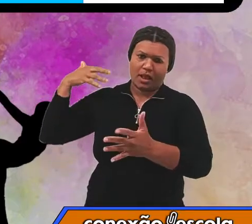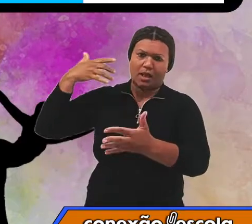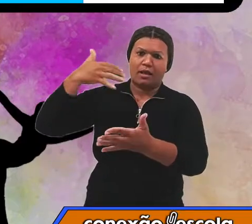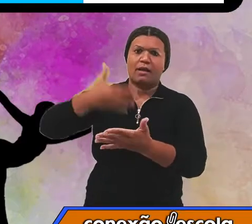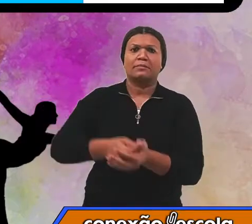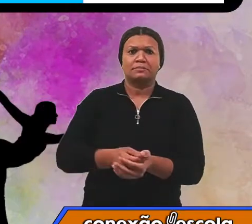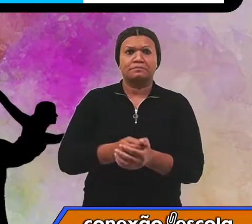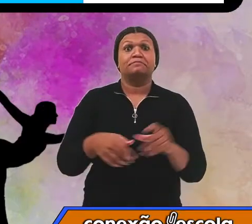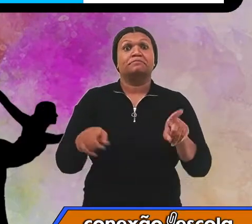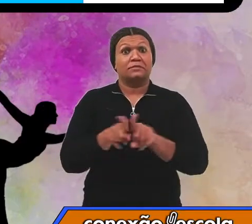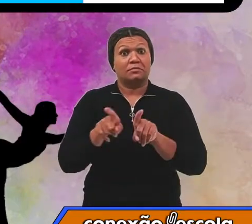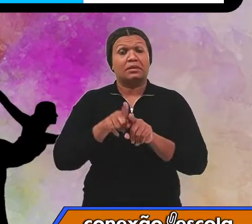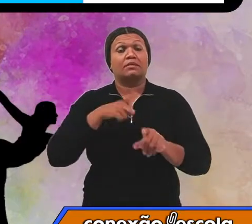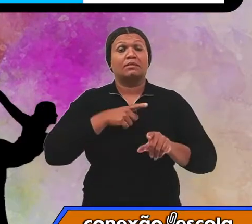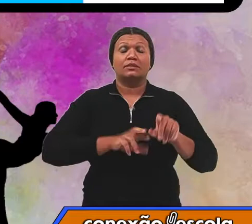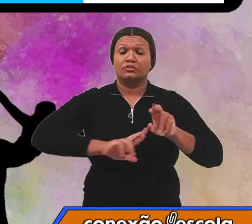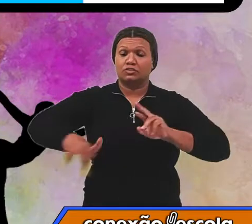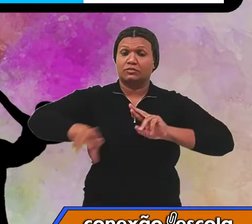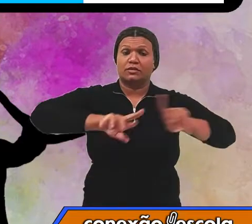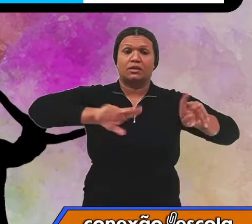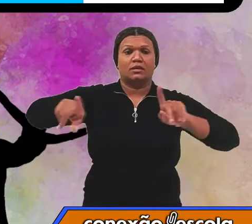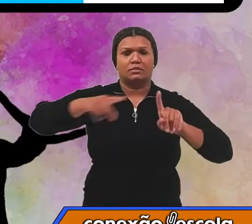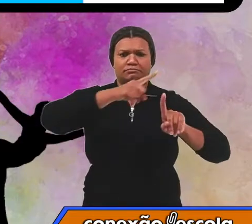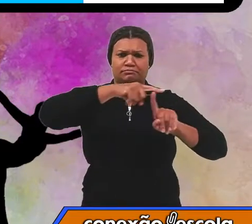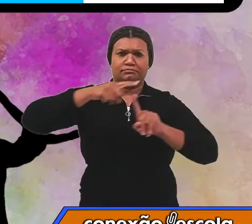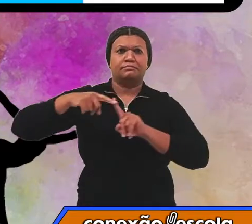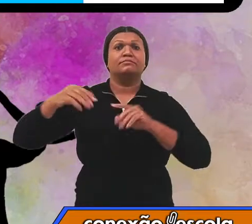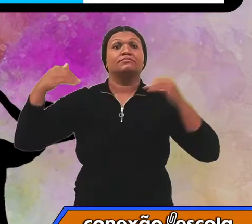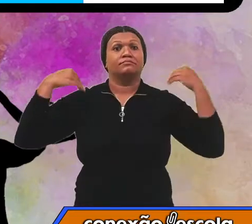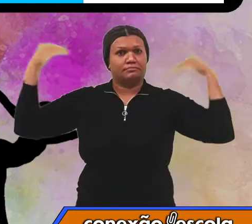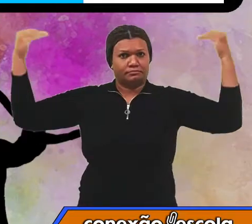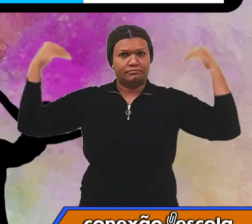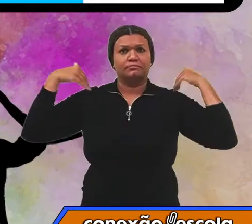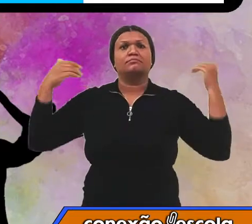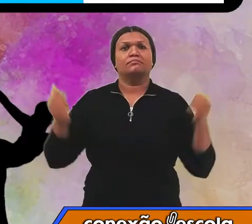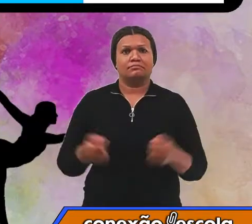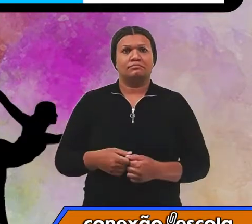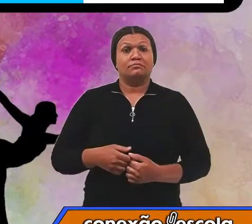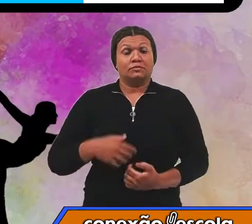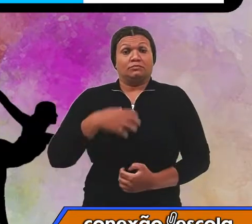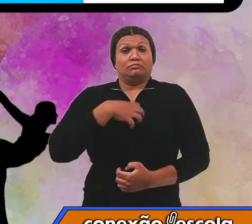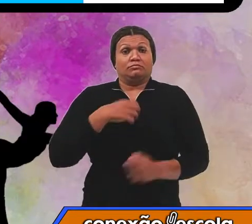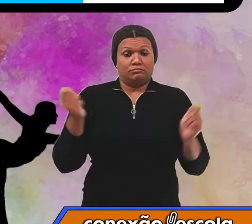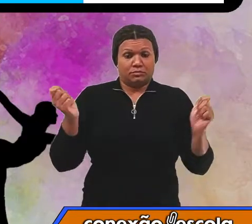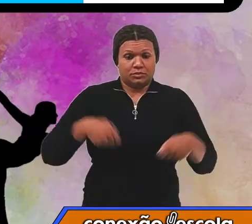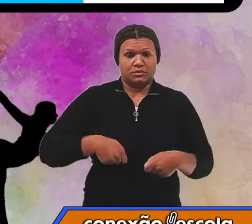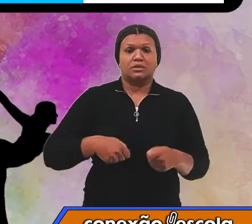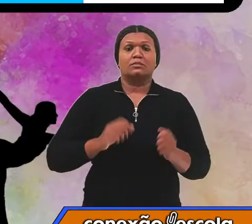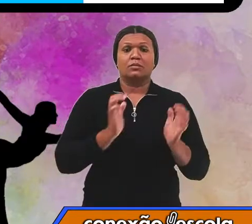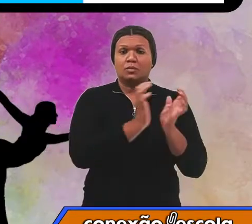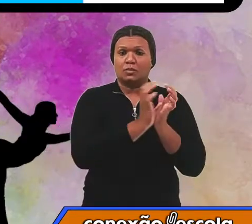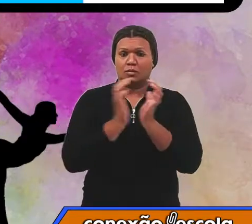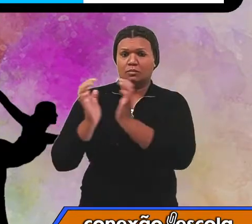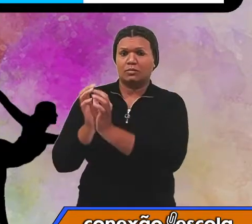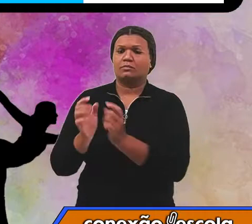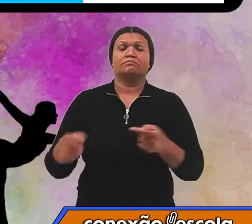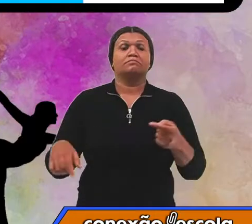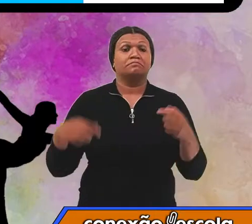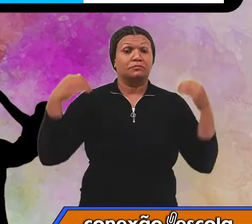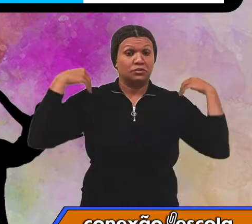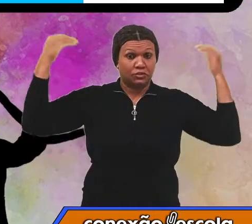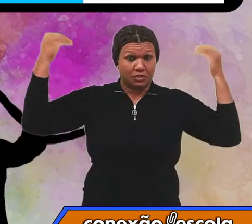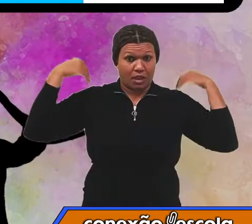também que existem diferentes tipos de ginástica, de forma que podemos classificá-las como ginásticas competitivas